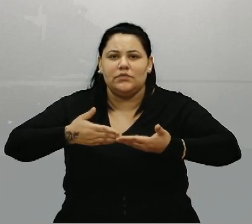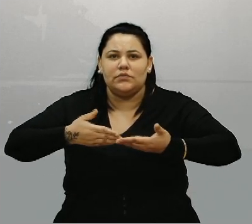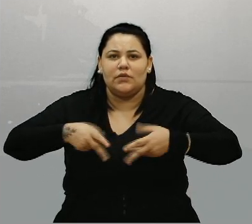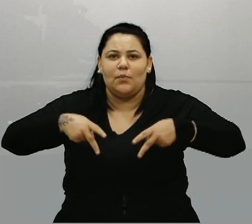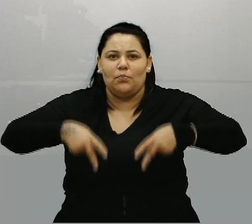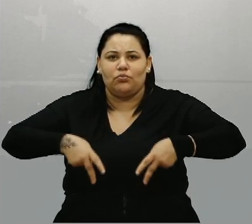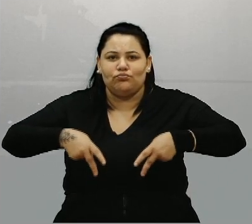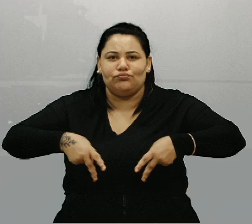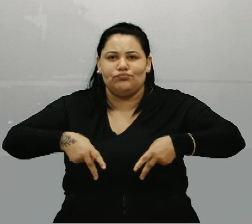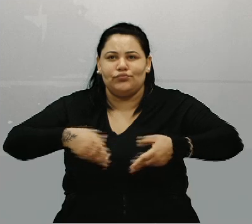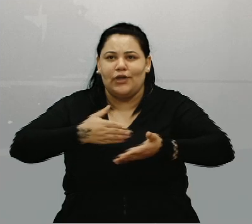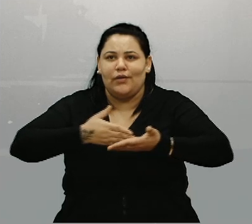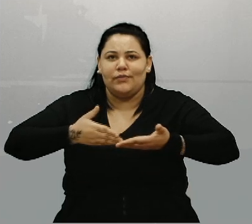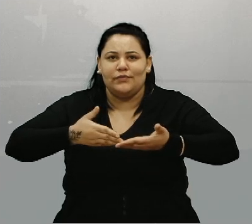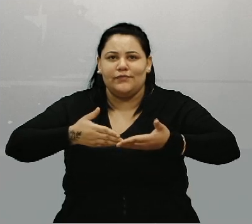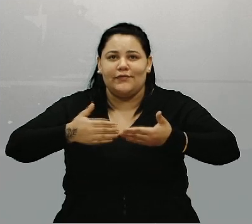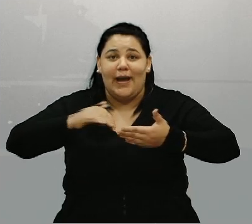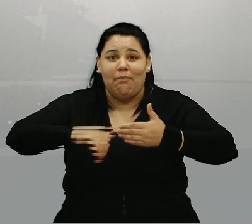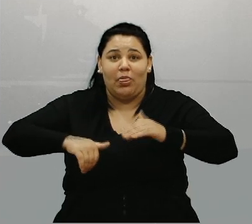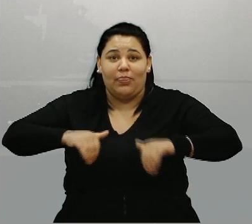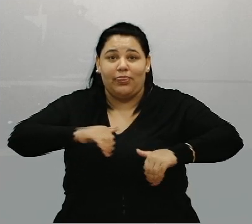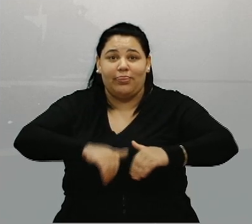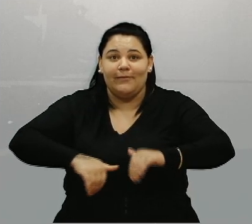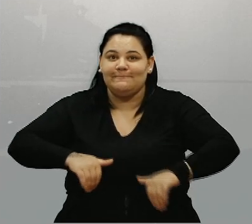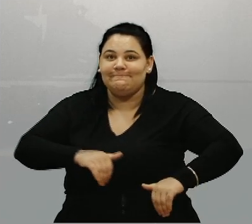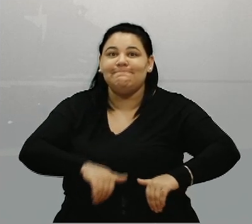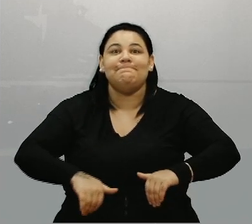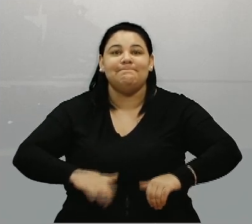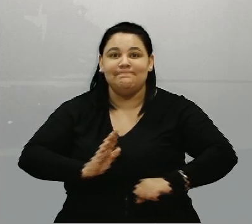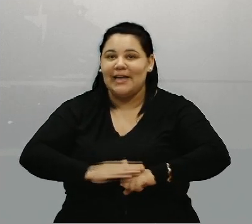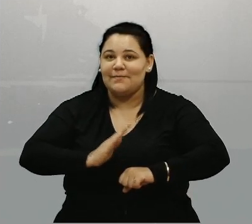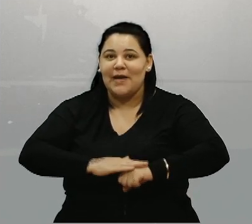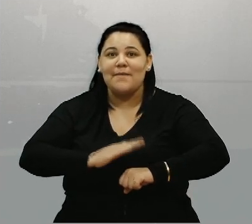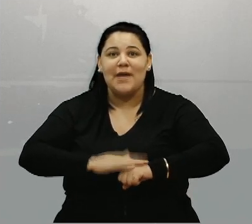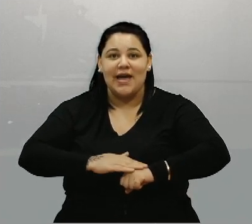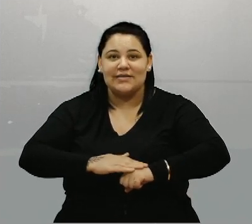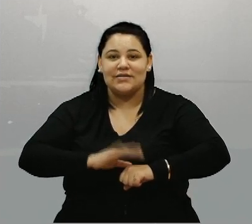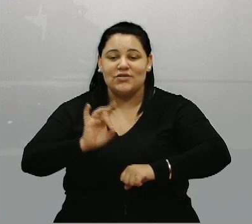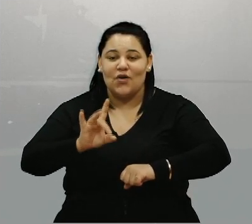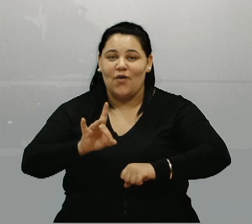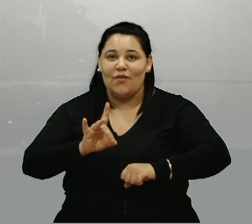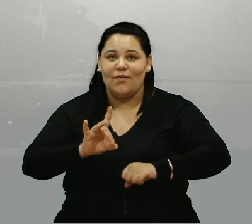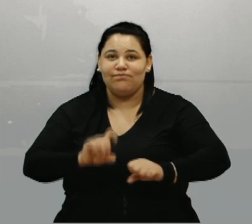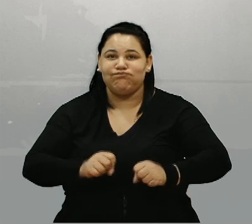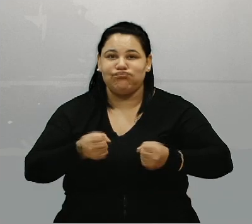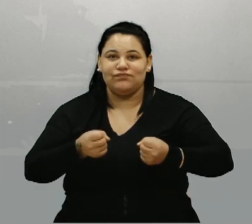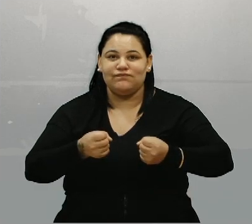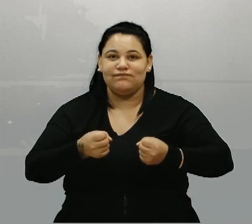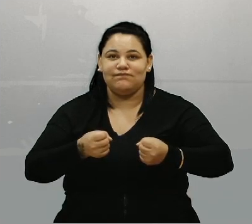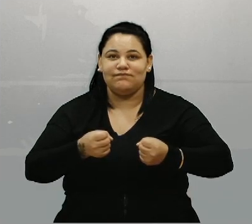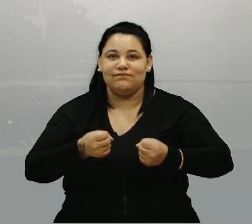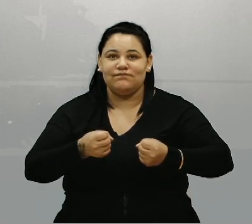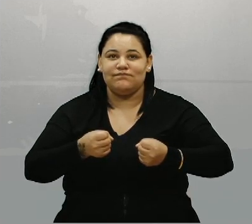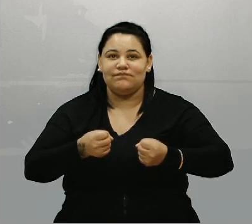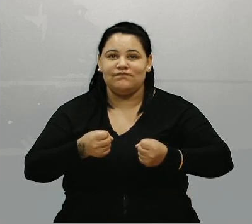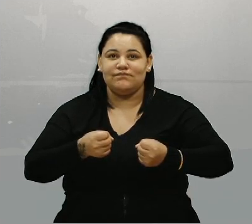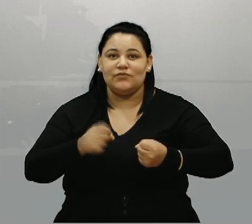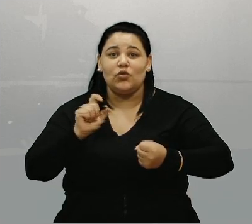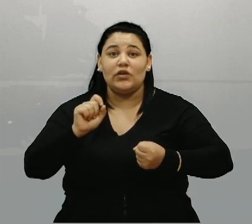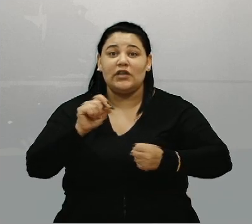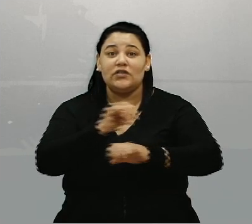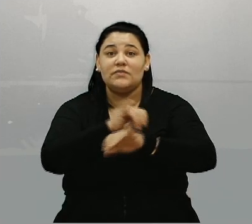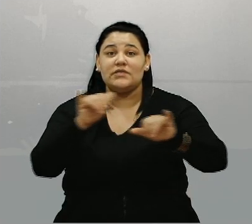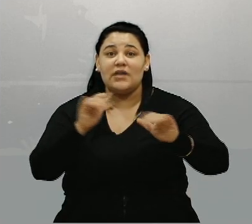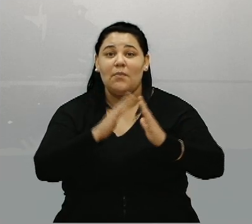cratera. Passa ali. É, só falta cair, né? E daí? O que nós vamos dizer para os